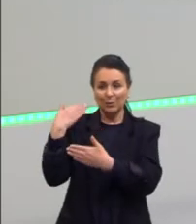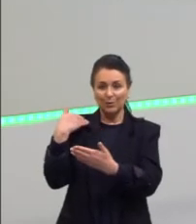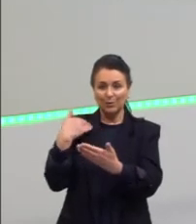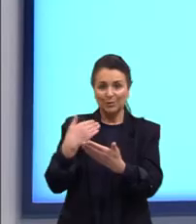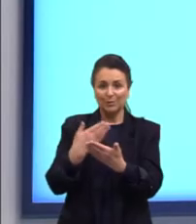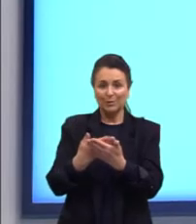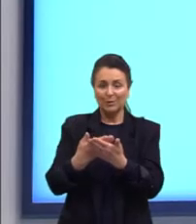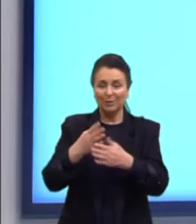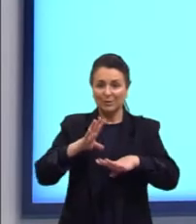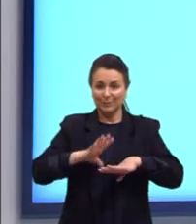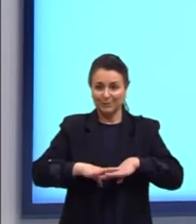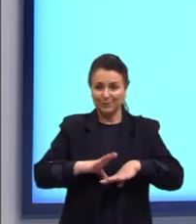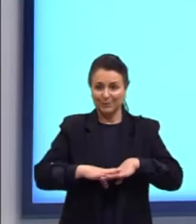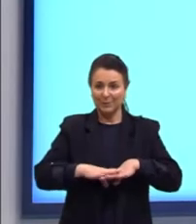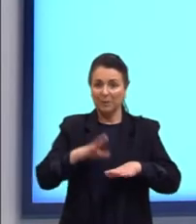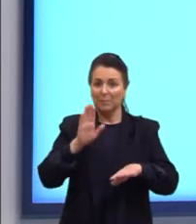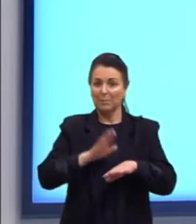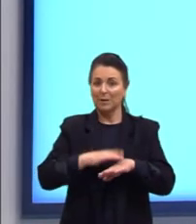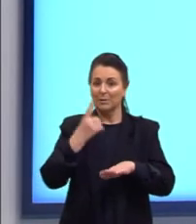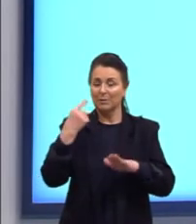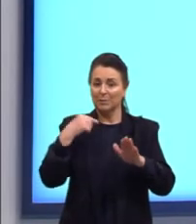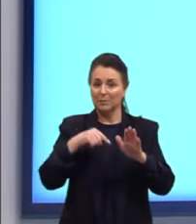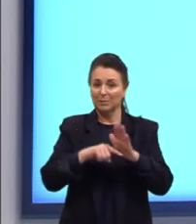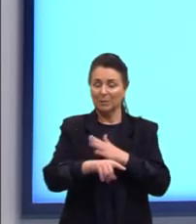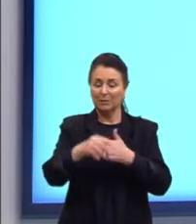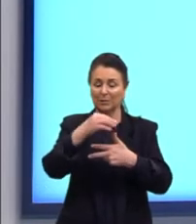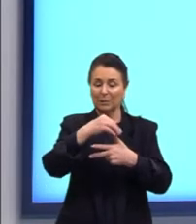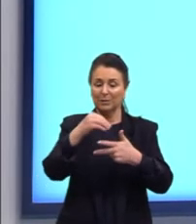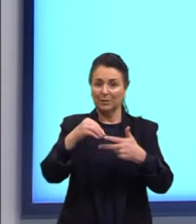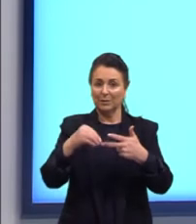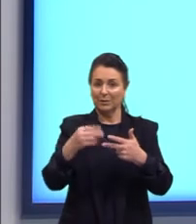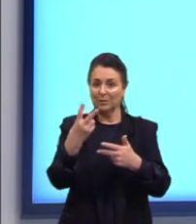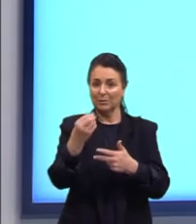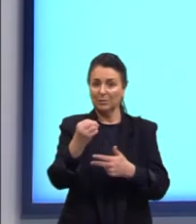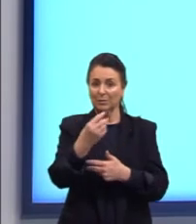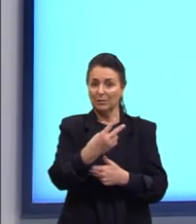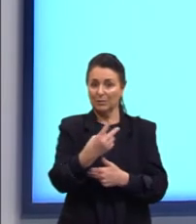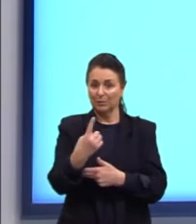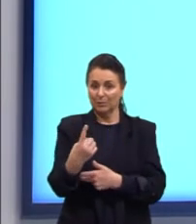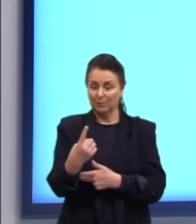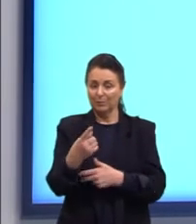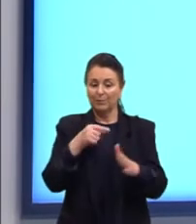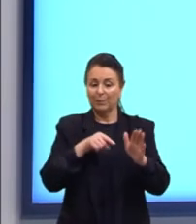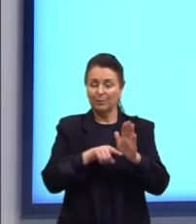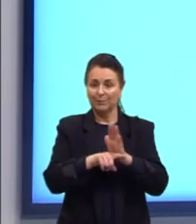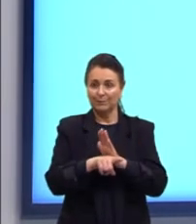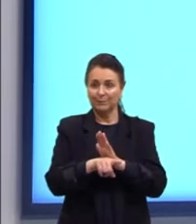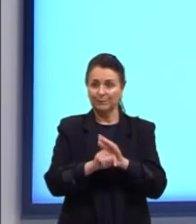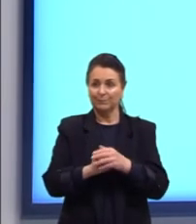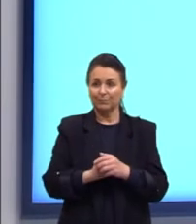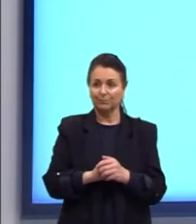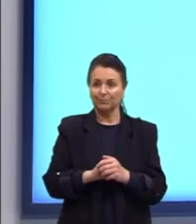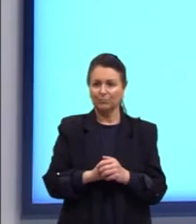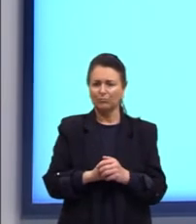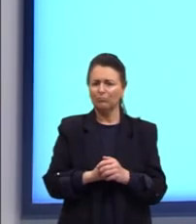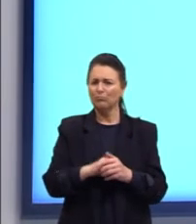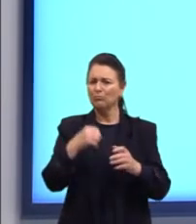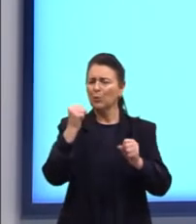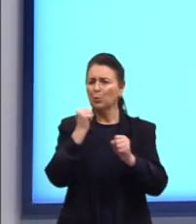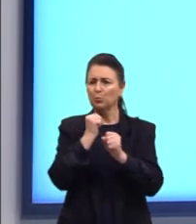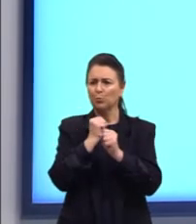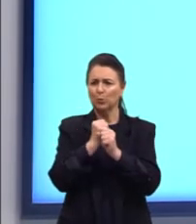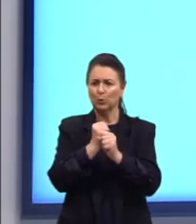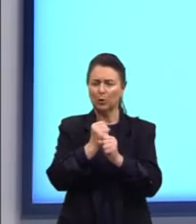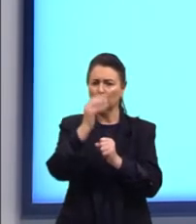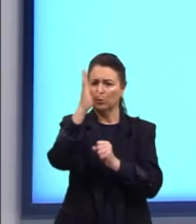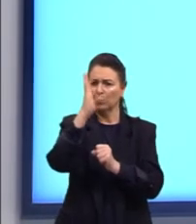mais uma questão agora do Enem de 2021. Nossa questão diz o seguinte, por muitos anos,